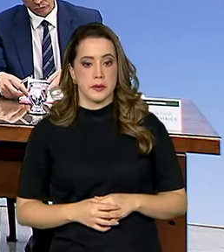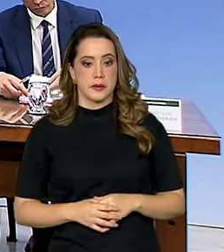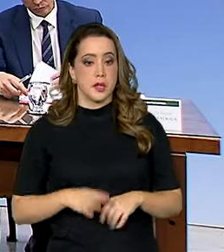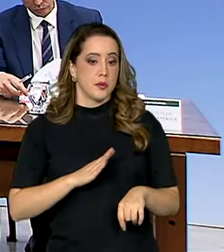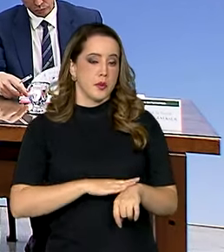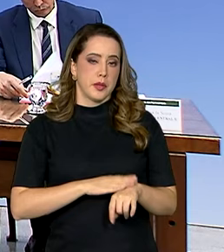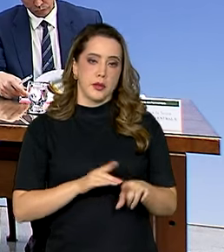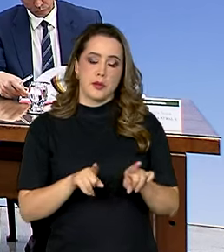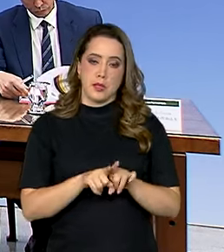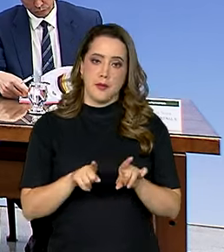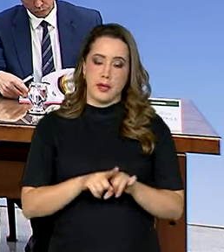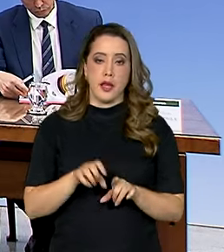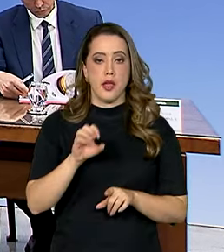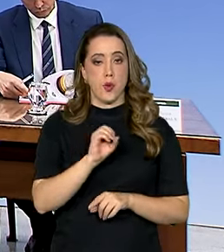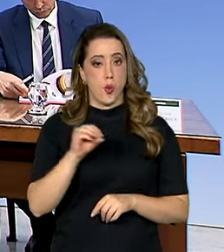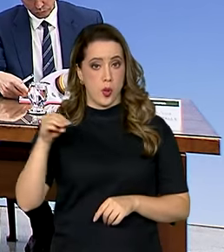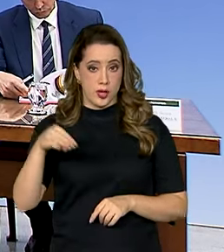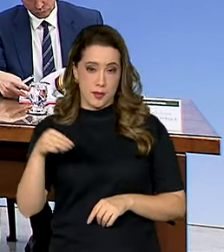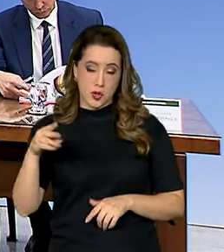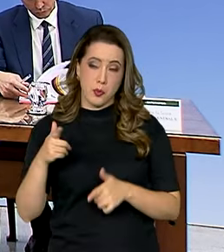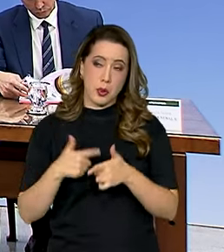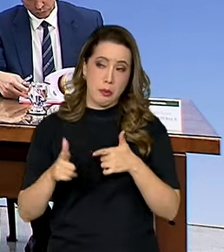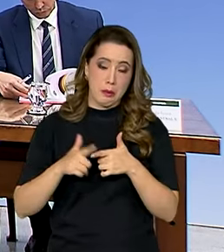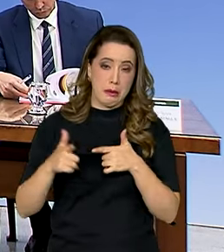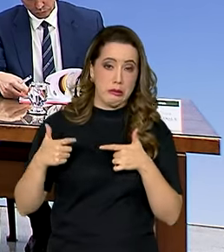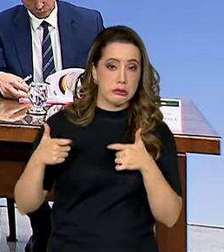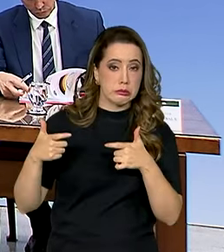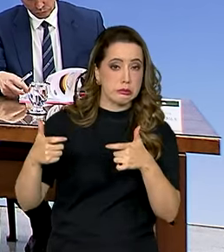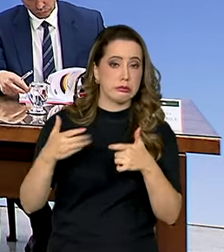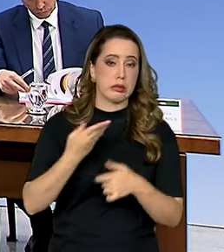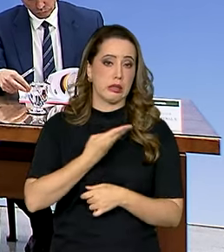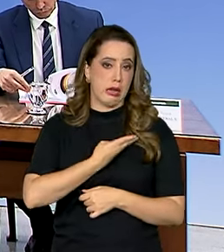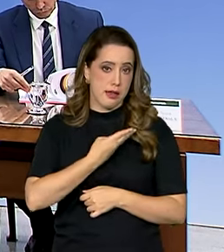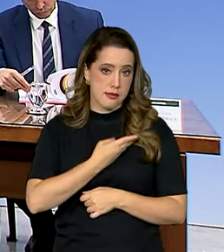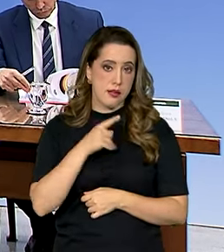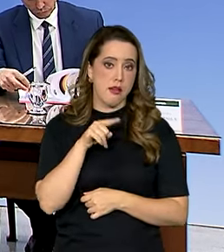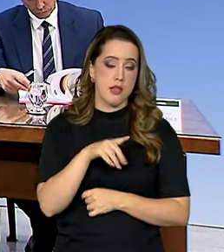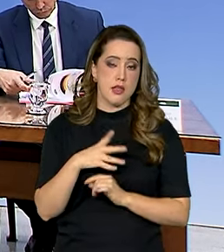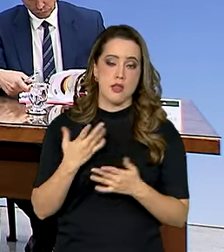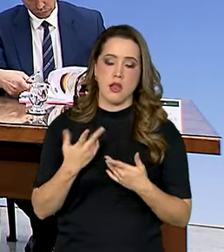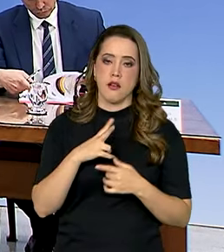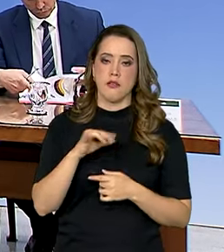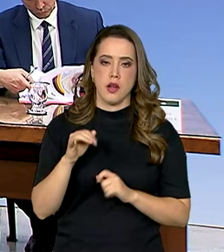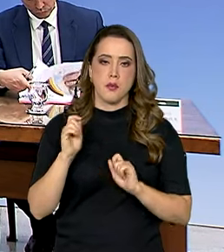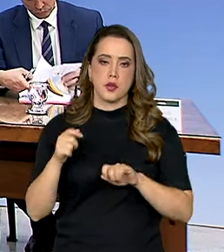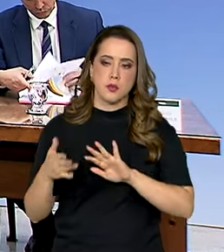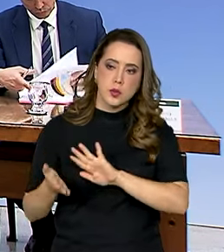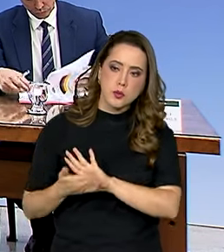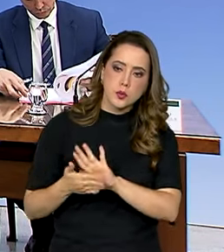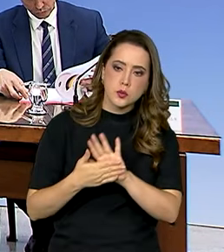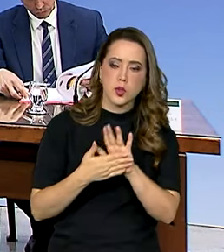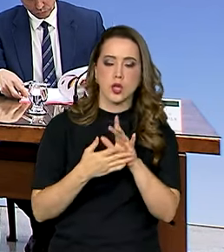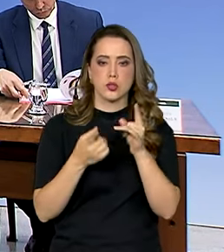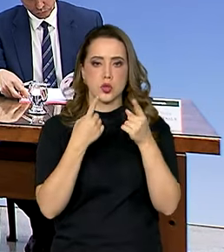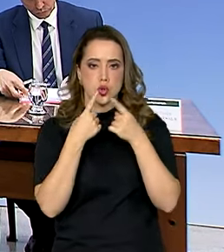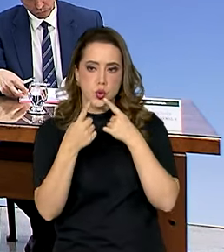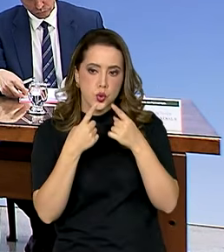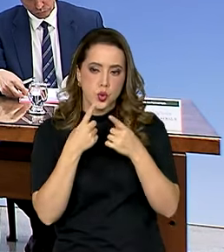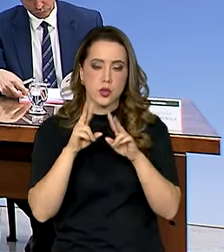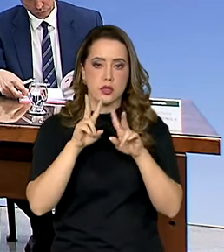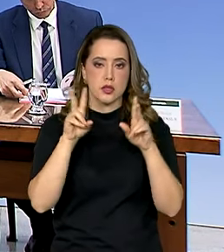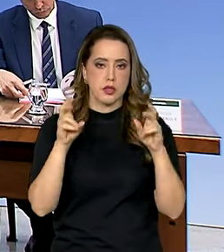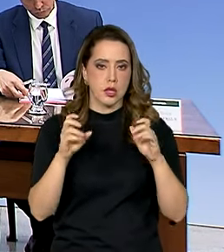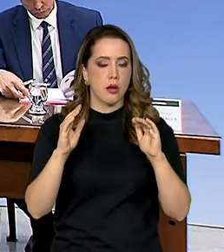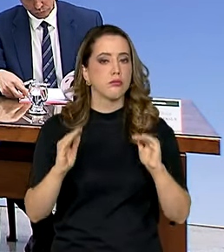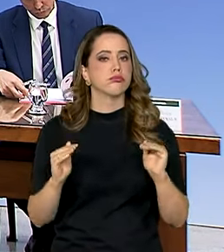Oriente Médio por conta do conflito em Gaza, também poderá propiciar uma série de conversações em